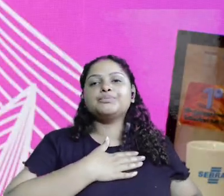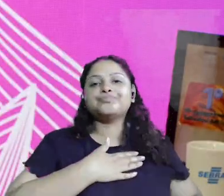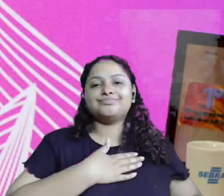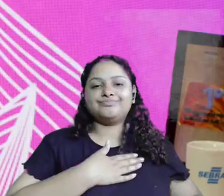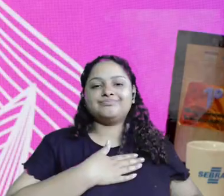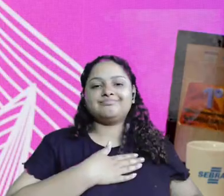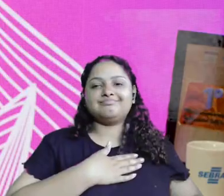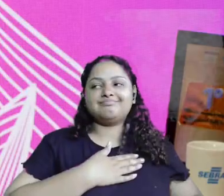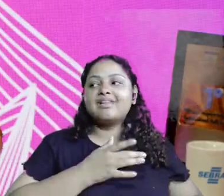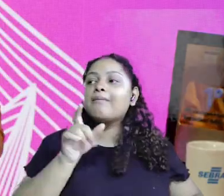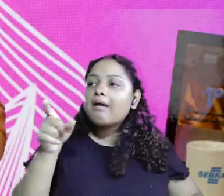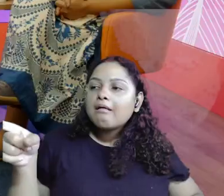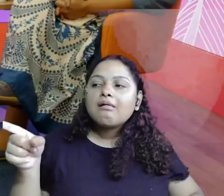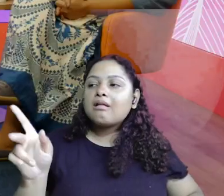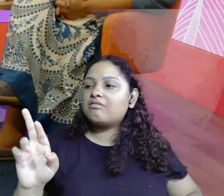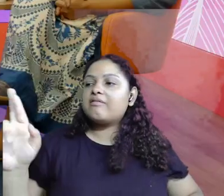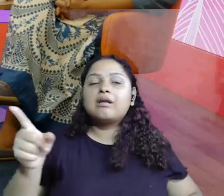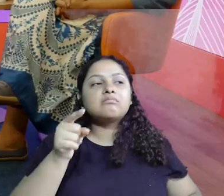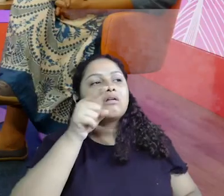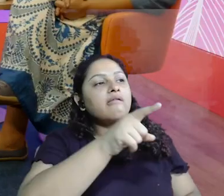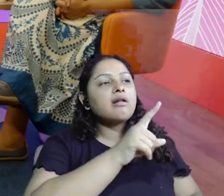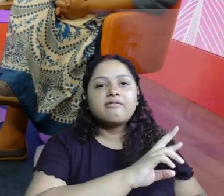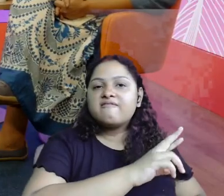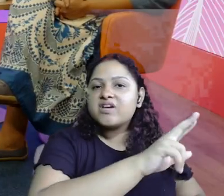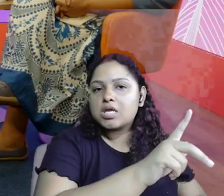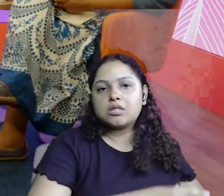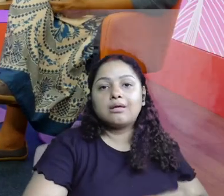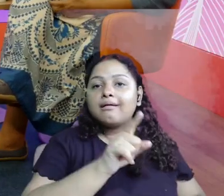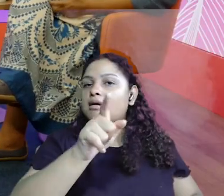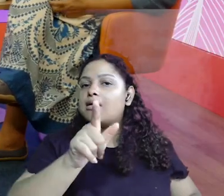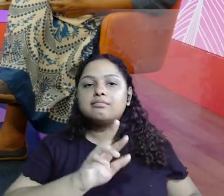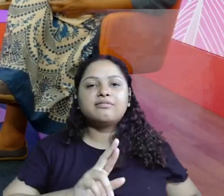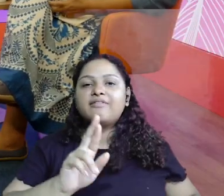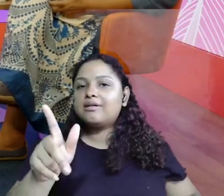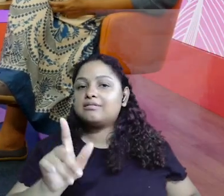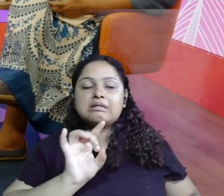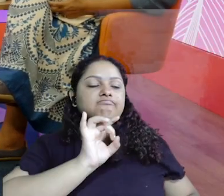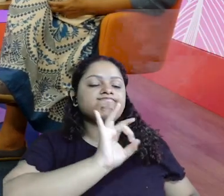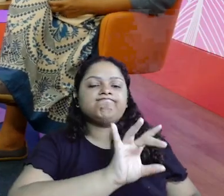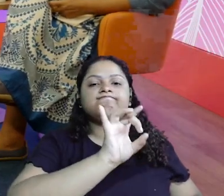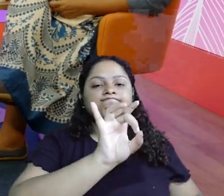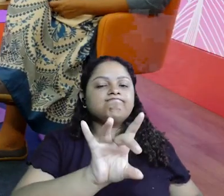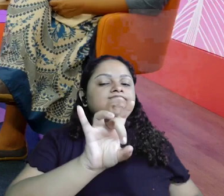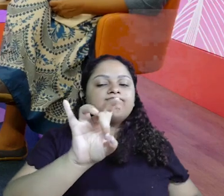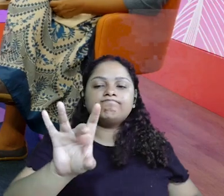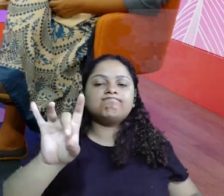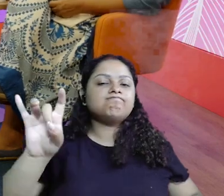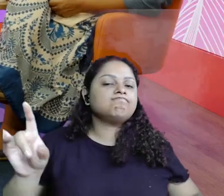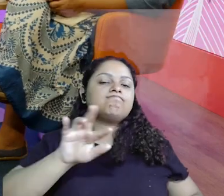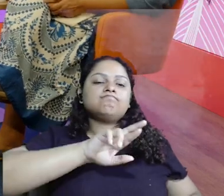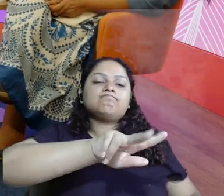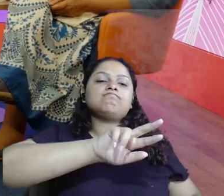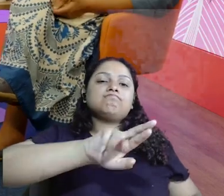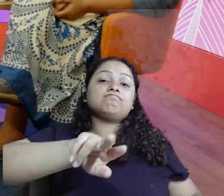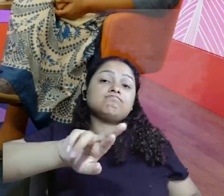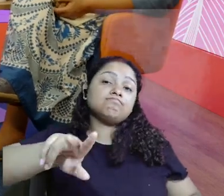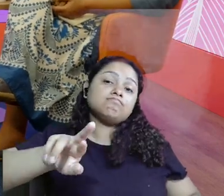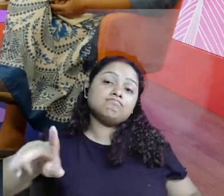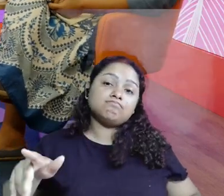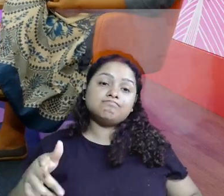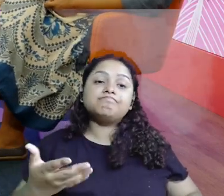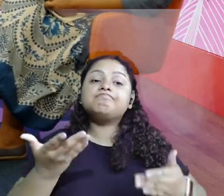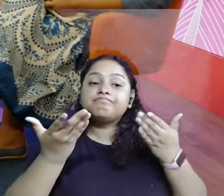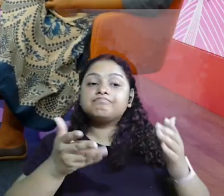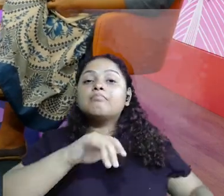Singularidade delas. A Gabi é singular. Você, né? Singular. Vestida de saia é singular. Cada uma na sua singularidade.